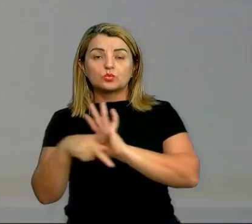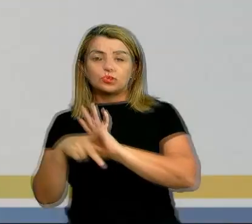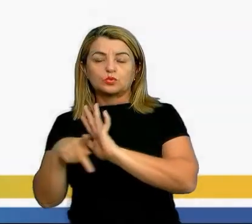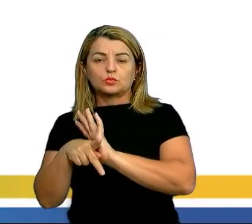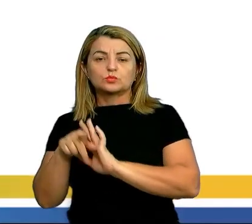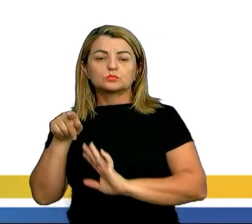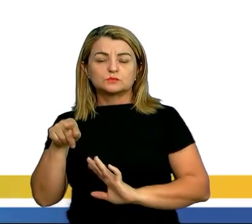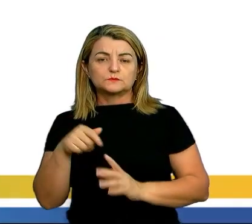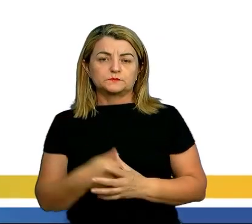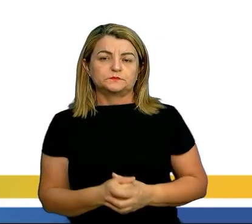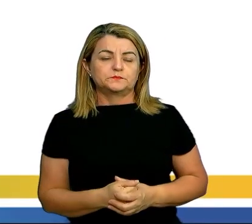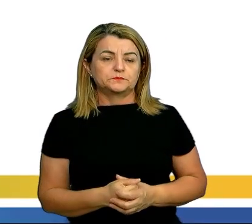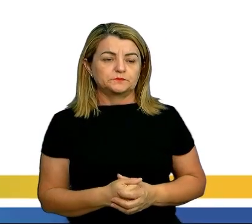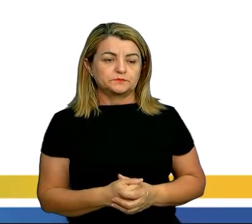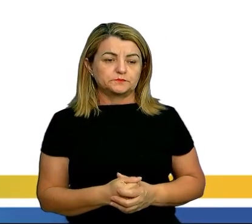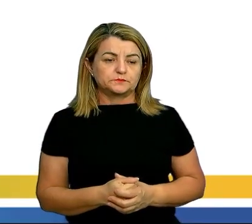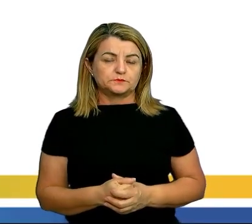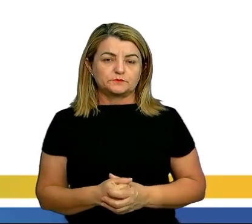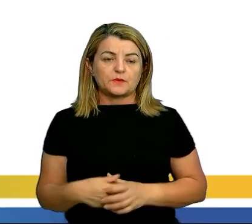autor.